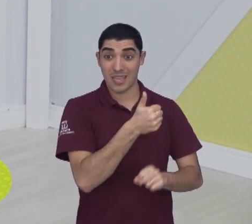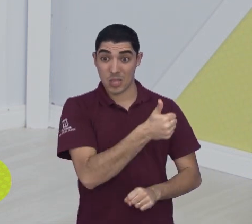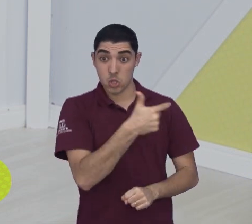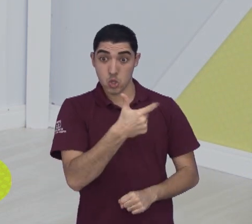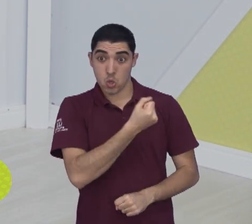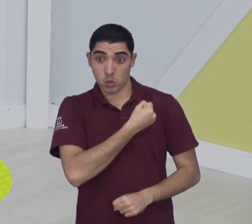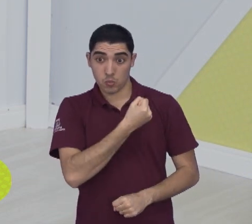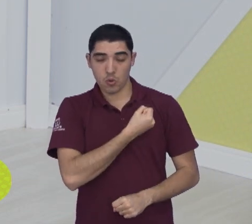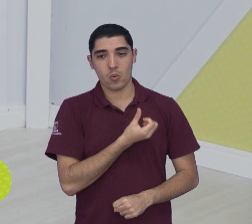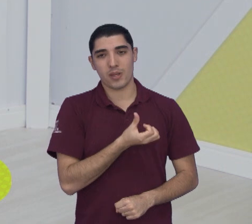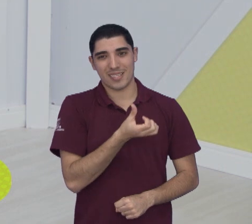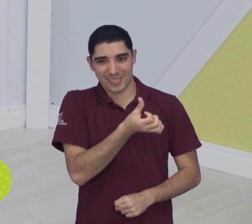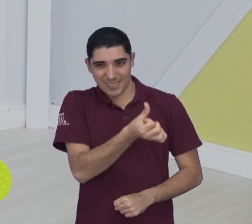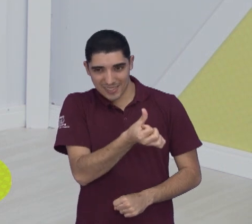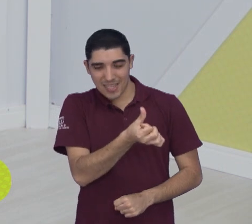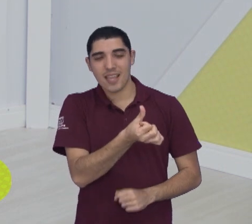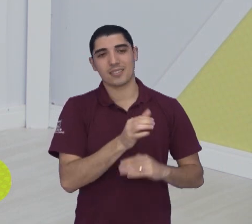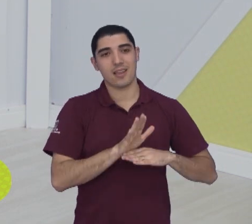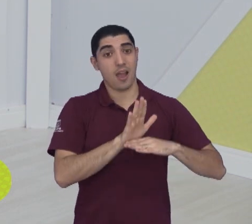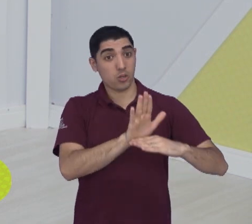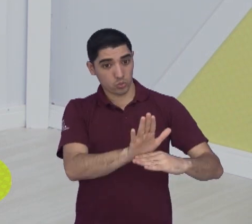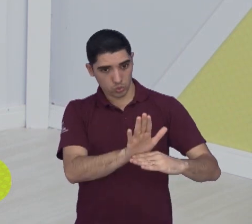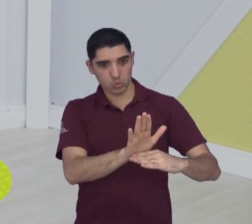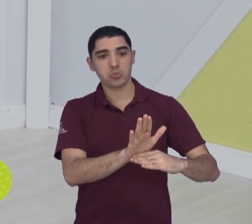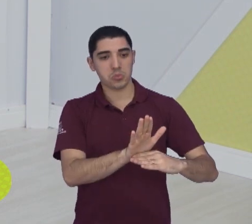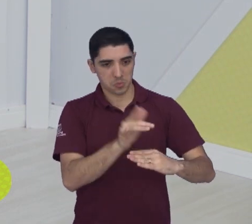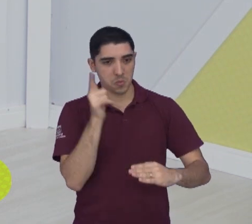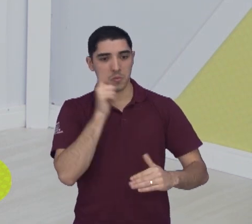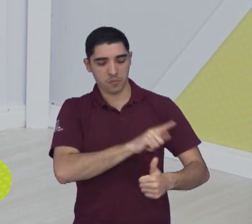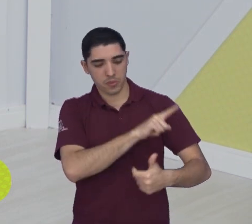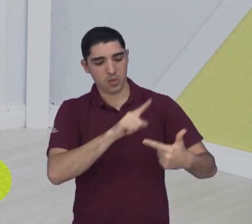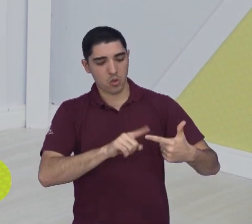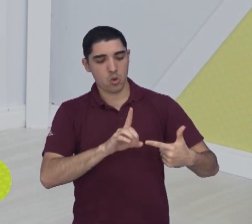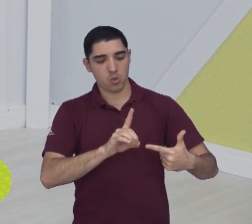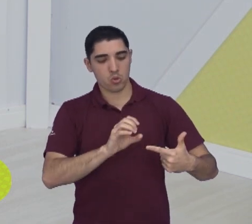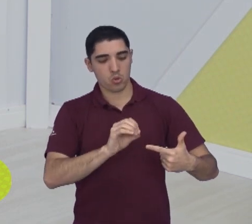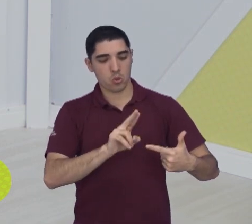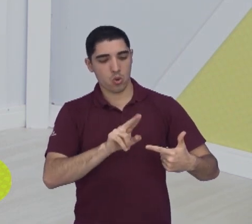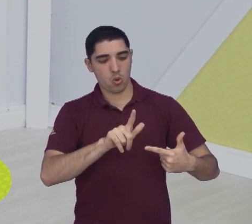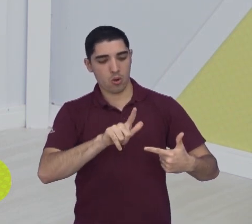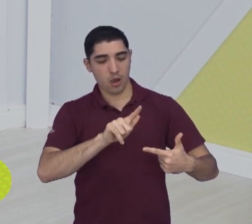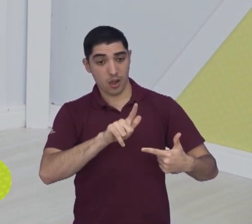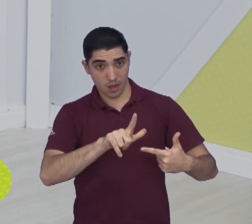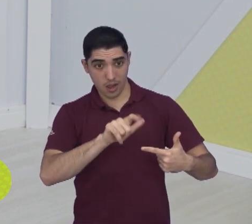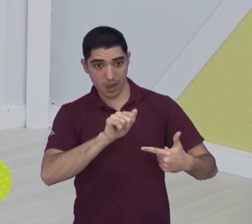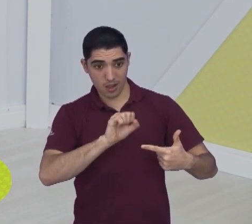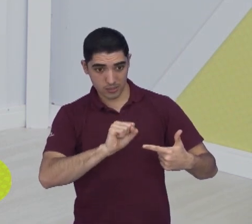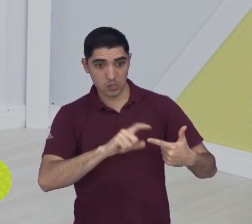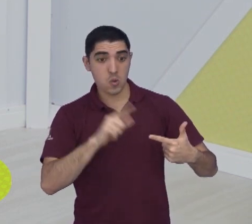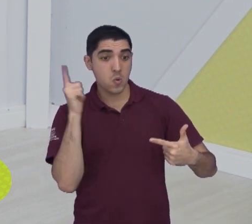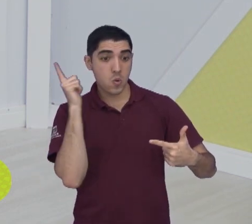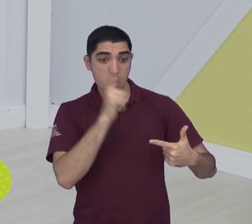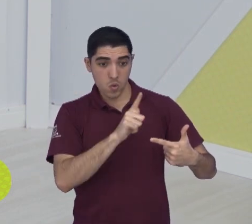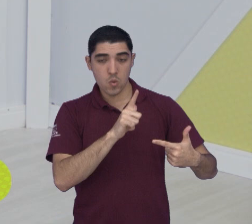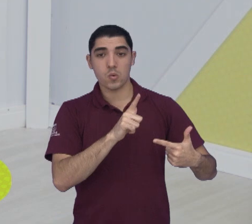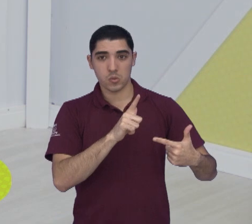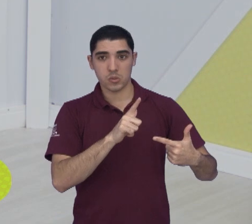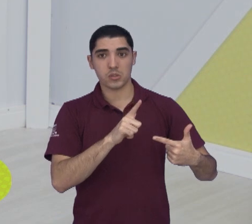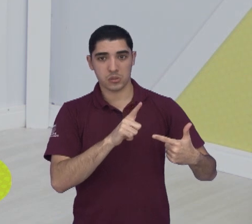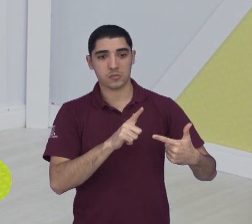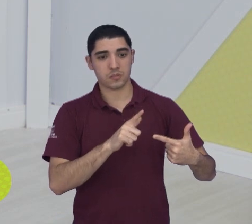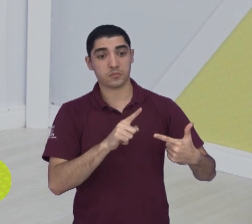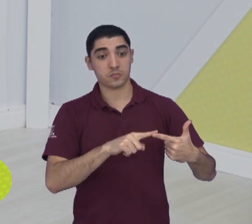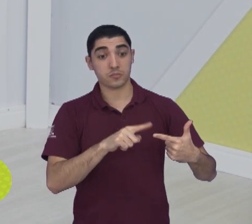rebote e seis assistências na partida, seguido pelo Douglas dos Santos. Douglas dos Santos, na verdade Douglas foi o